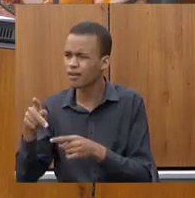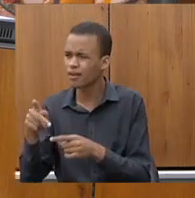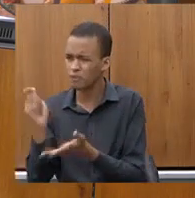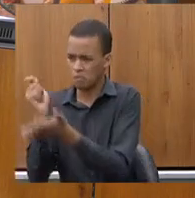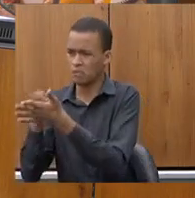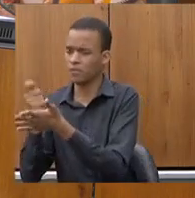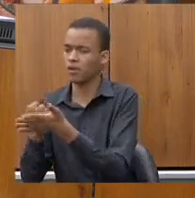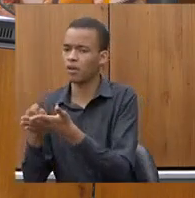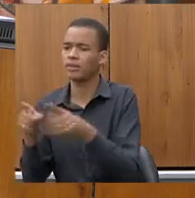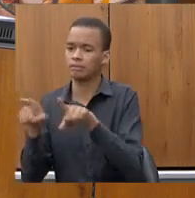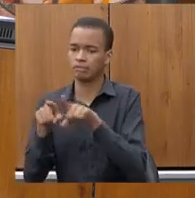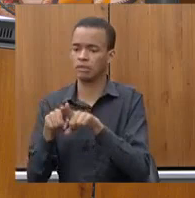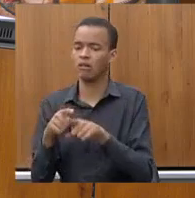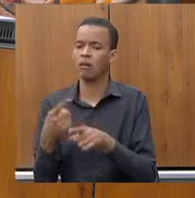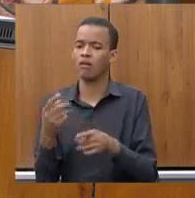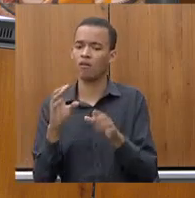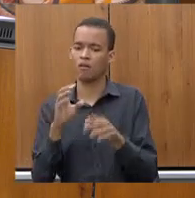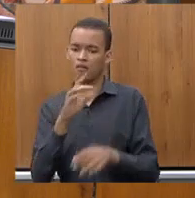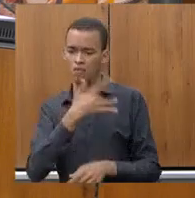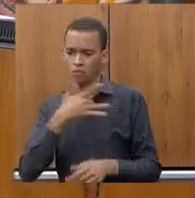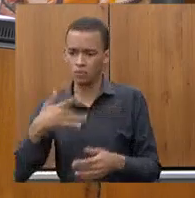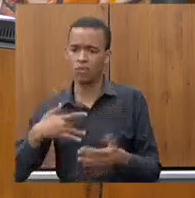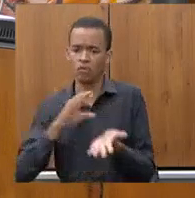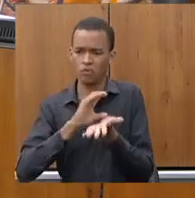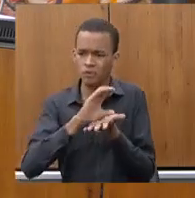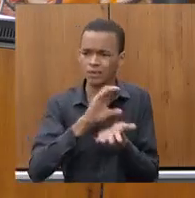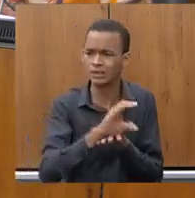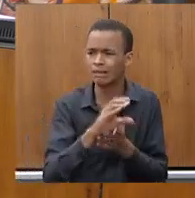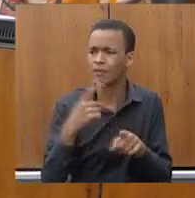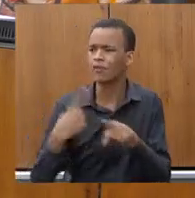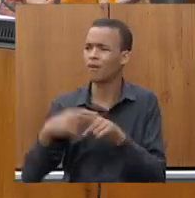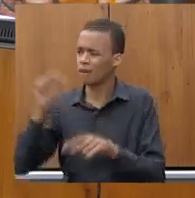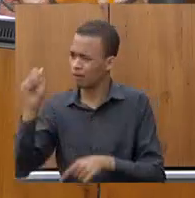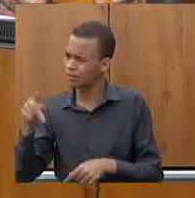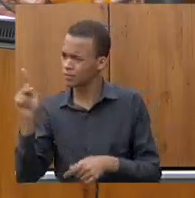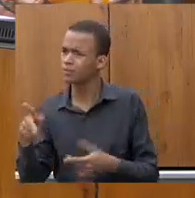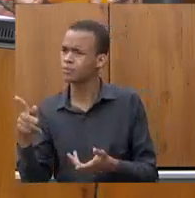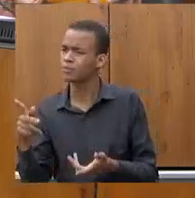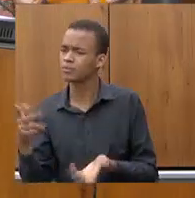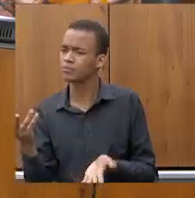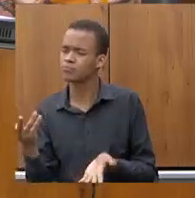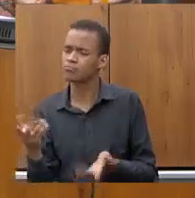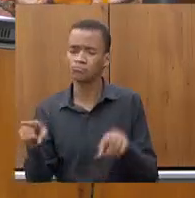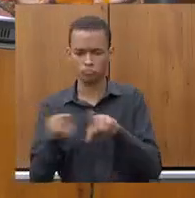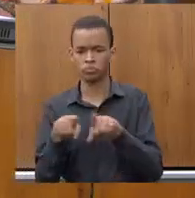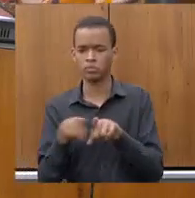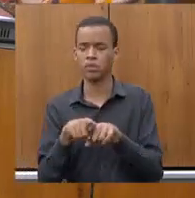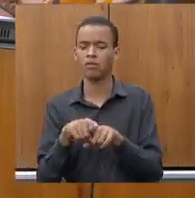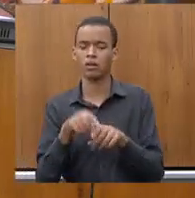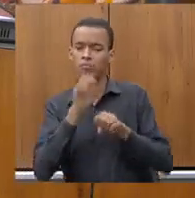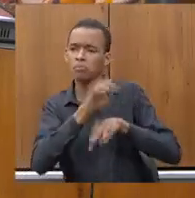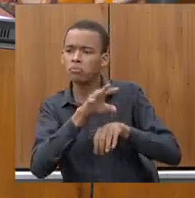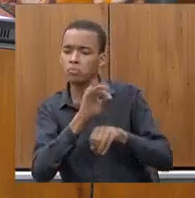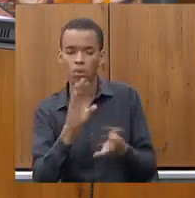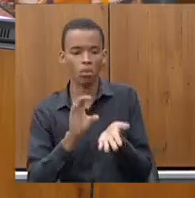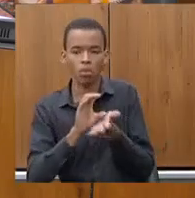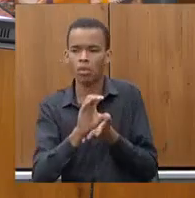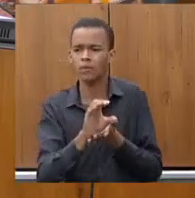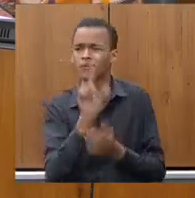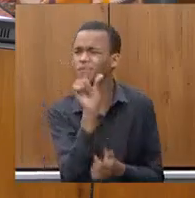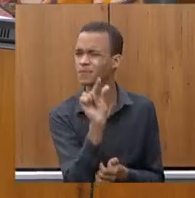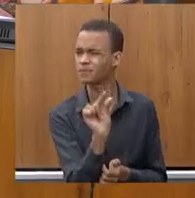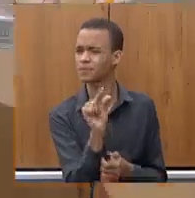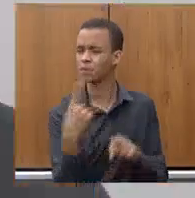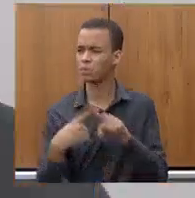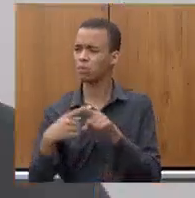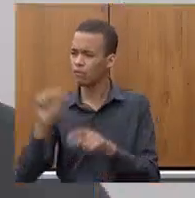investiu o mínimo em saúde por causa dos consignados também. O governo não investiu o mínimo em educação por causa dos